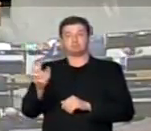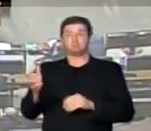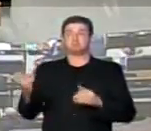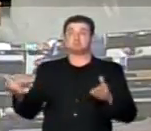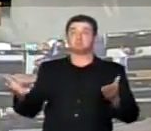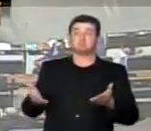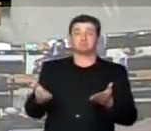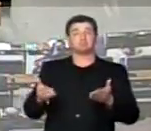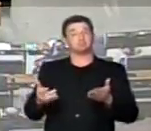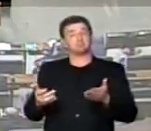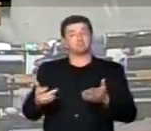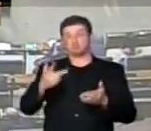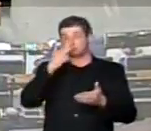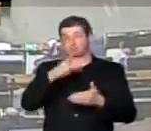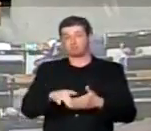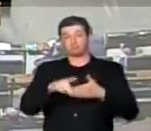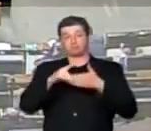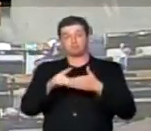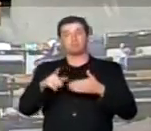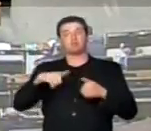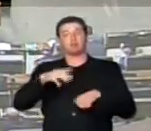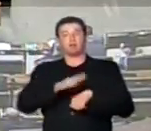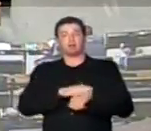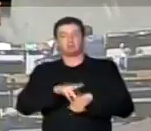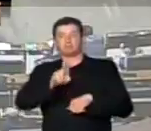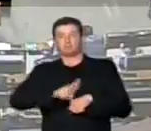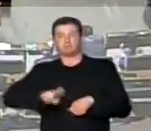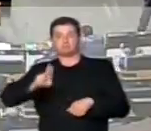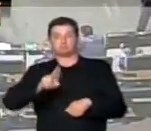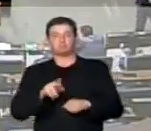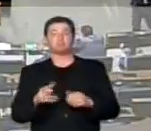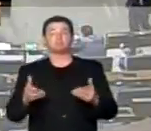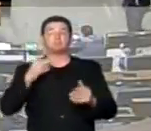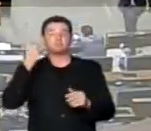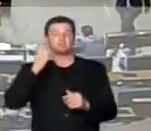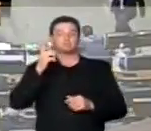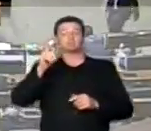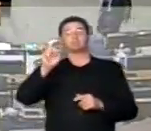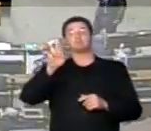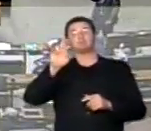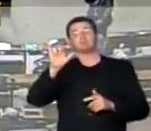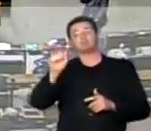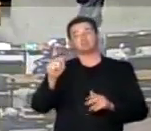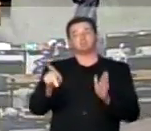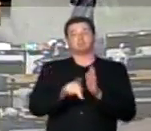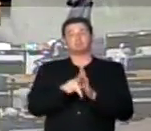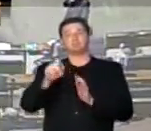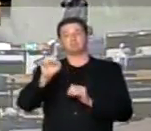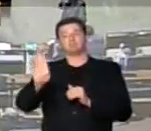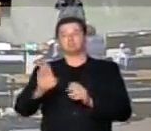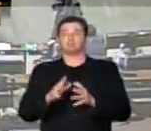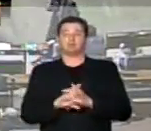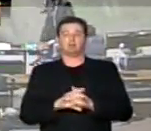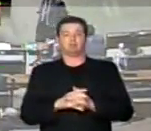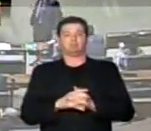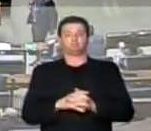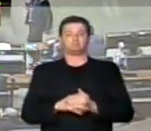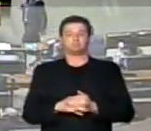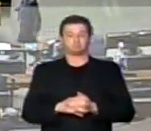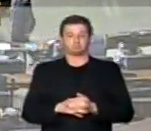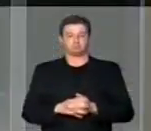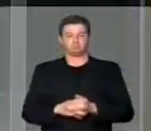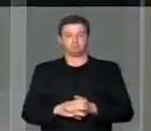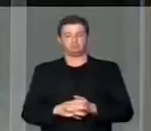Por enquanto, os líderes partidários estão usando o tempo. Agora, Rafael Garcia, do PSB. Para começar a discussão dessa matéria,